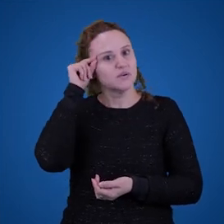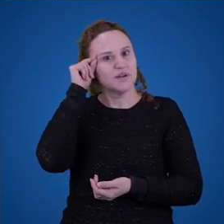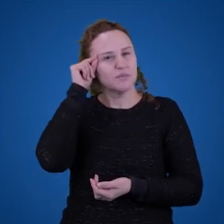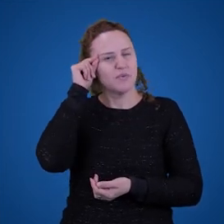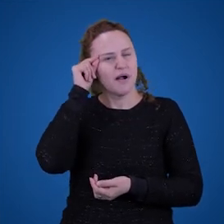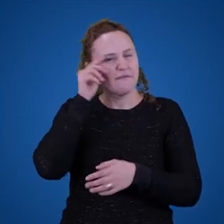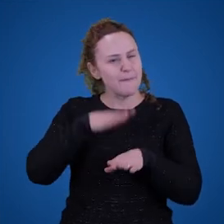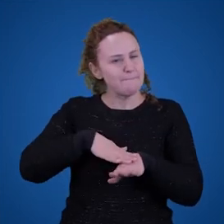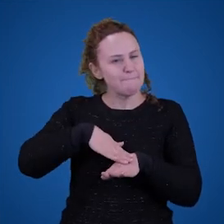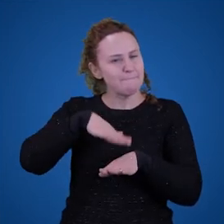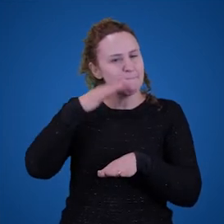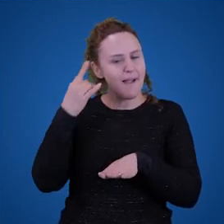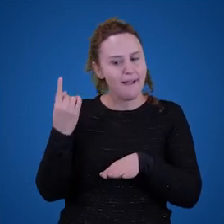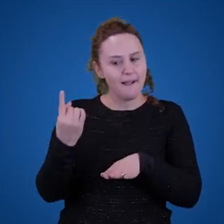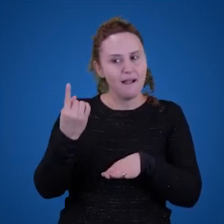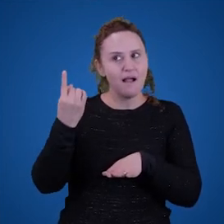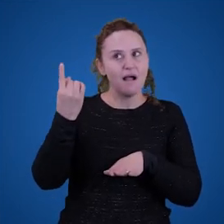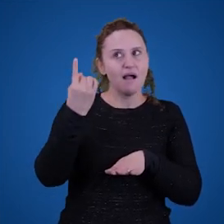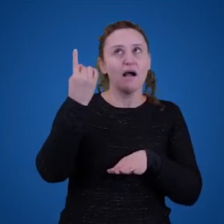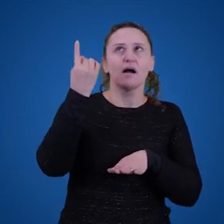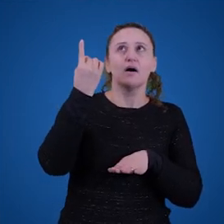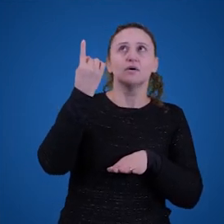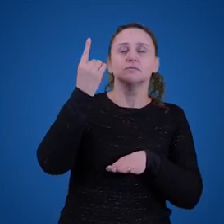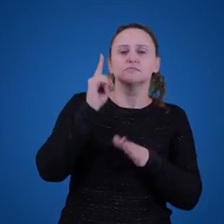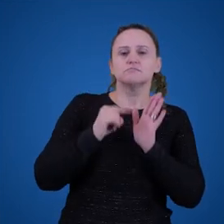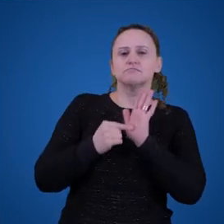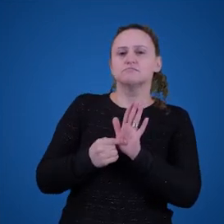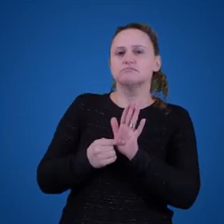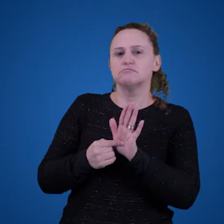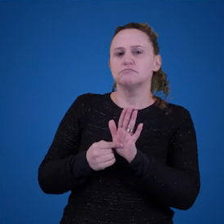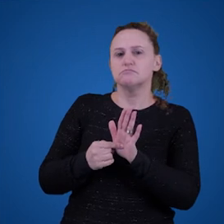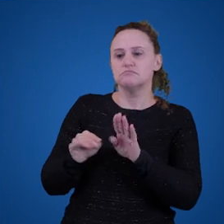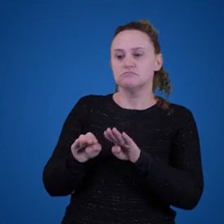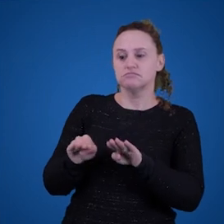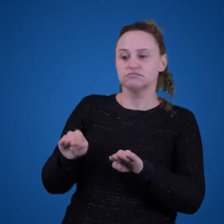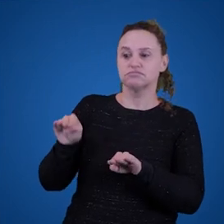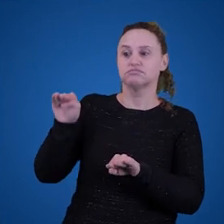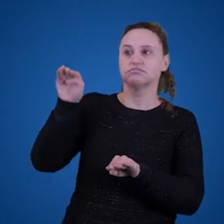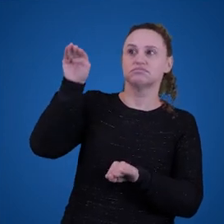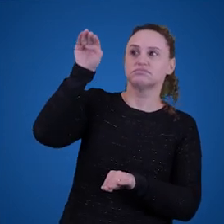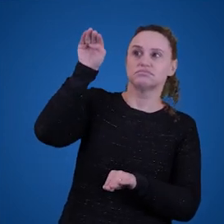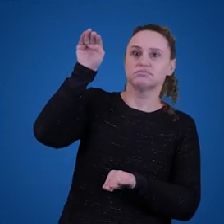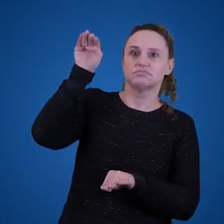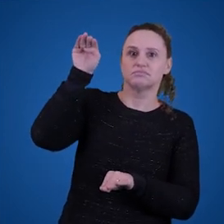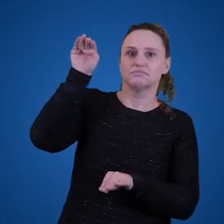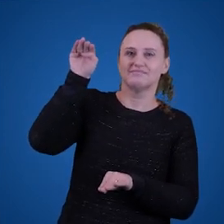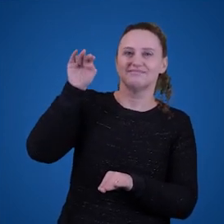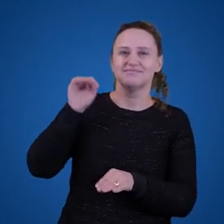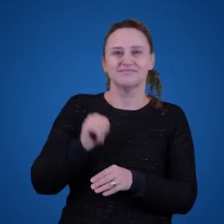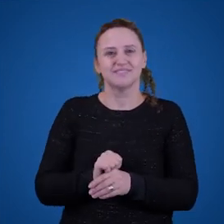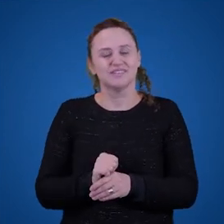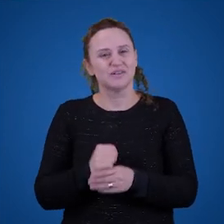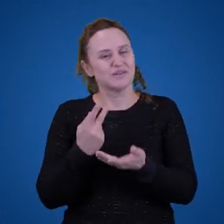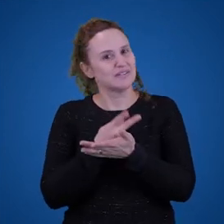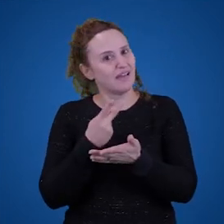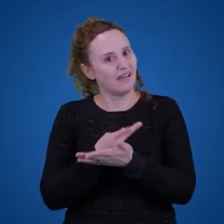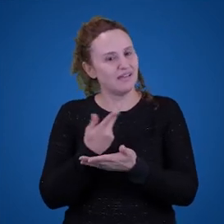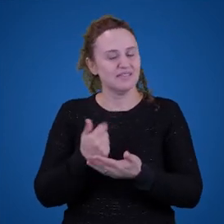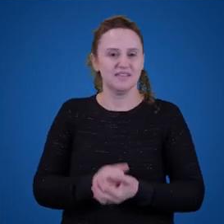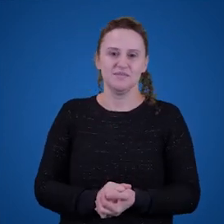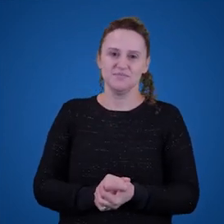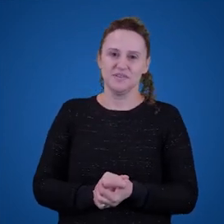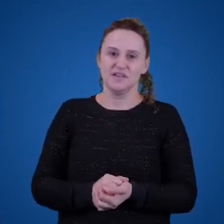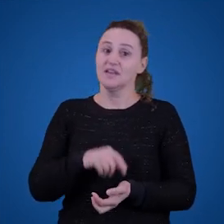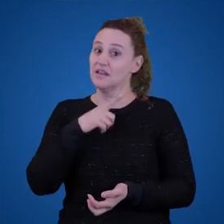mais alta do mundo. Alguém pode dizer, fala assim, não, você está apontando para o lugar errado, né? A cidade mais alta do mundo, muito provavelmente, é uma cidade no